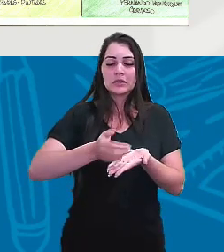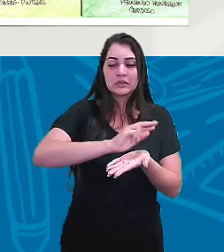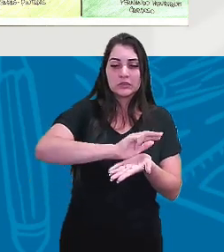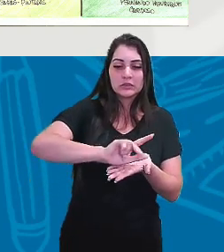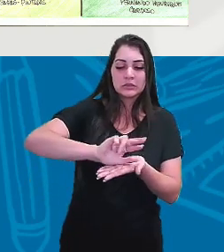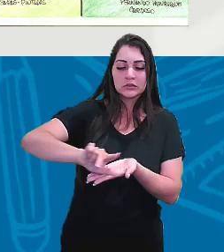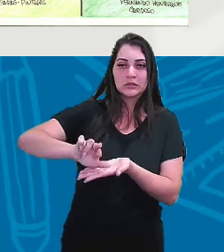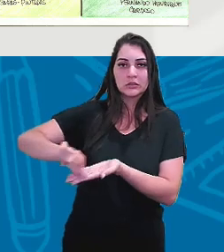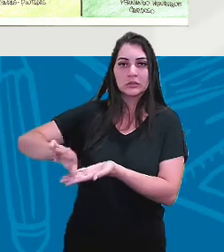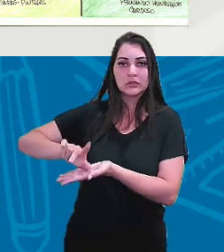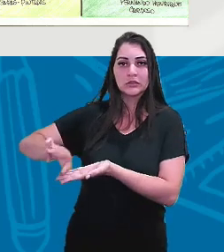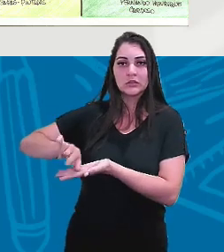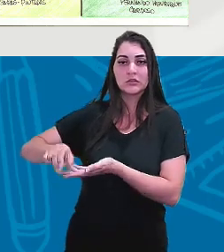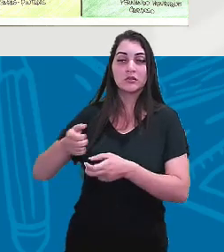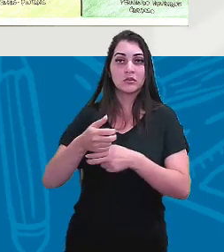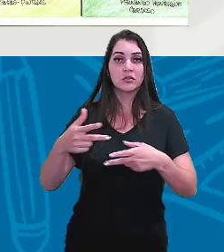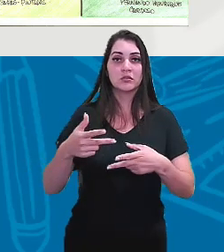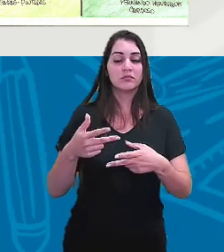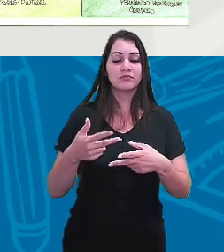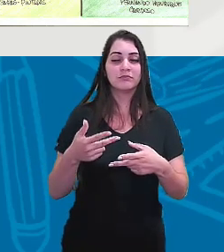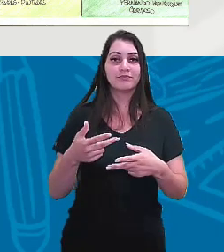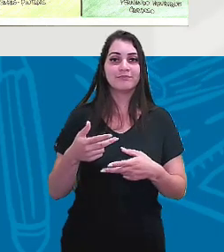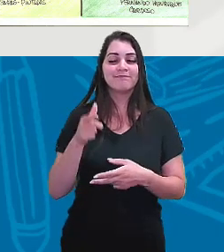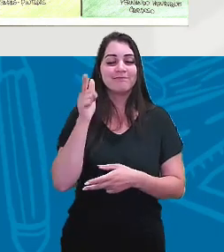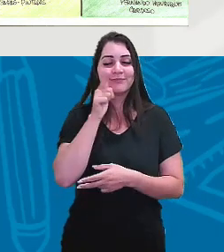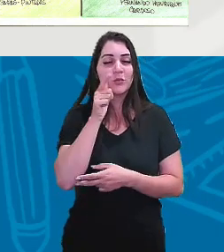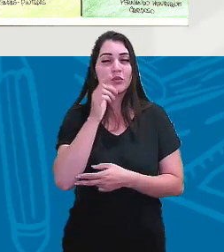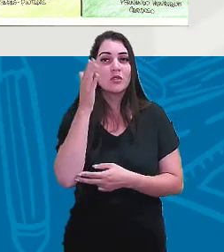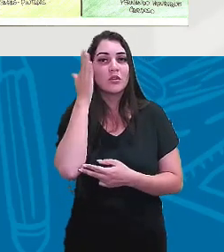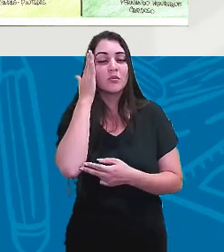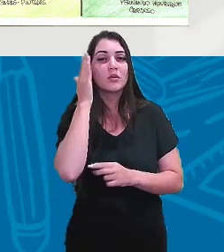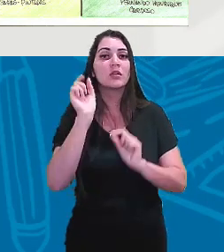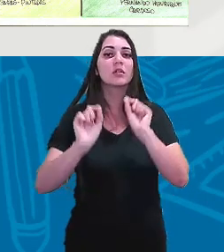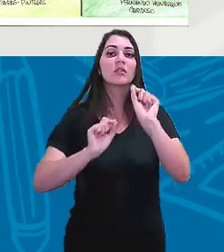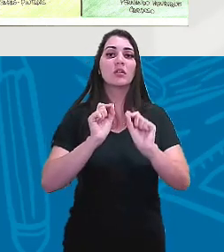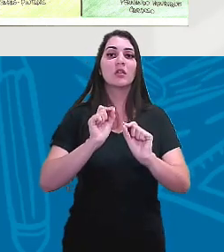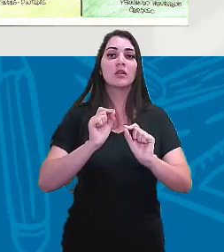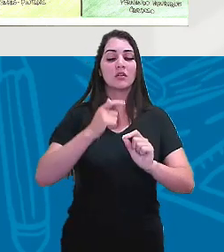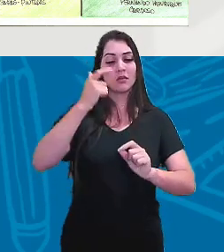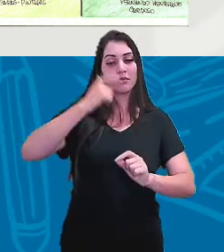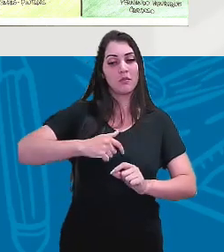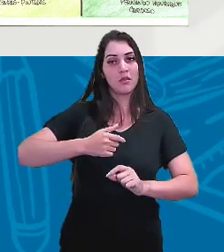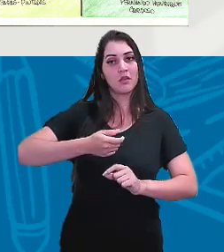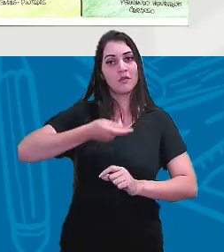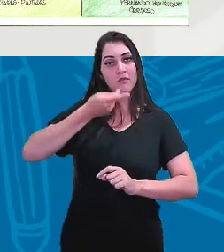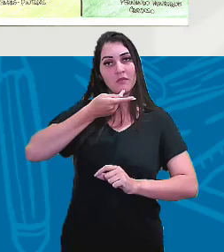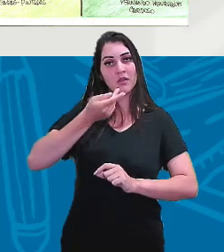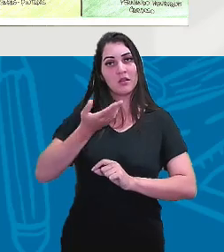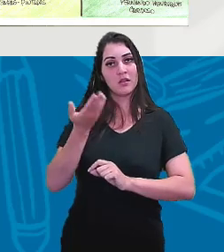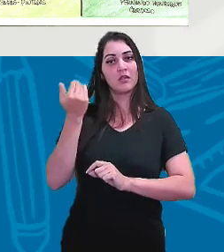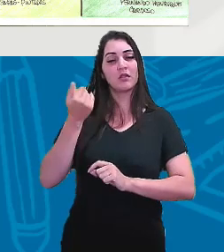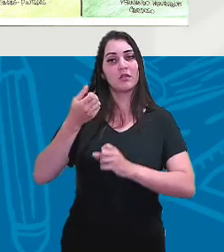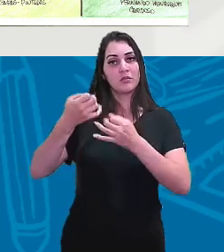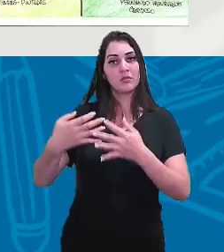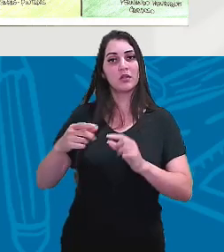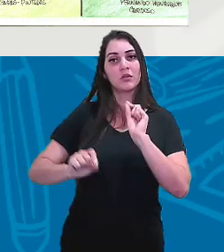arbitrariedades, você não vai compreender, por exemplo, a minha fala anterior ao dizer que a presidenta Dilma